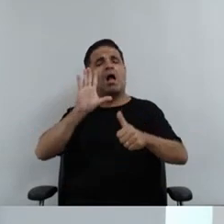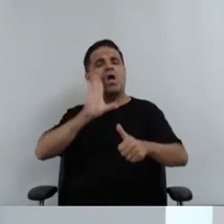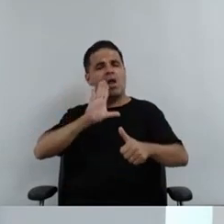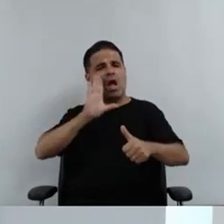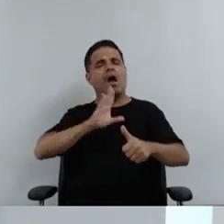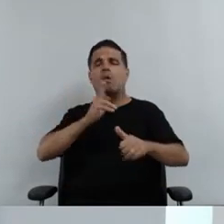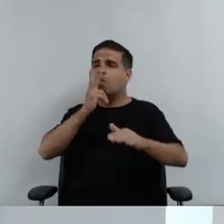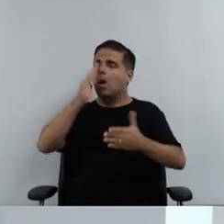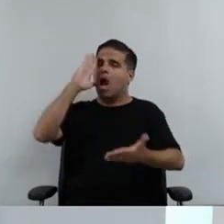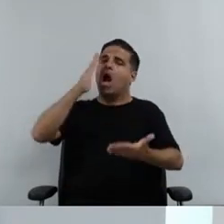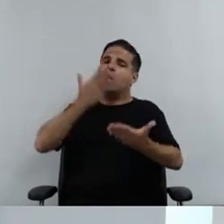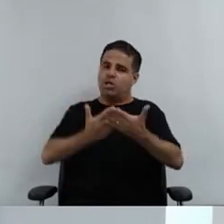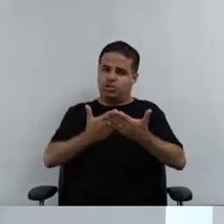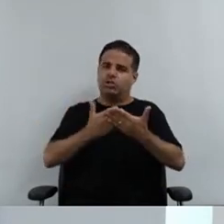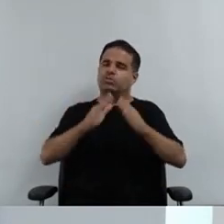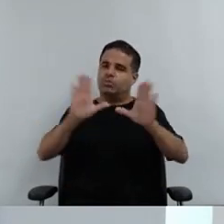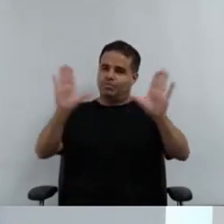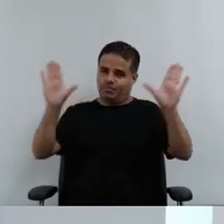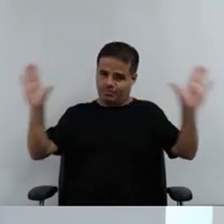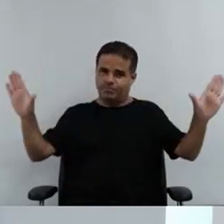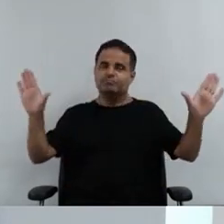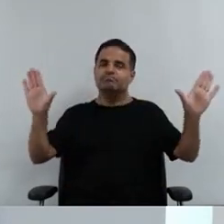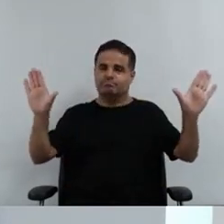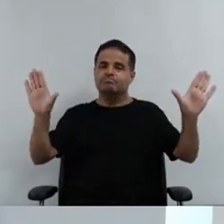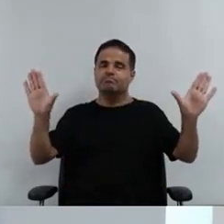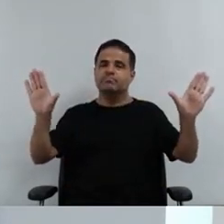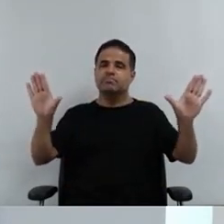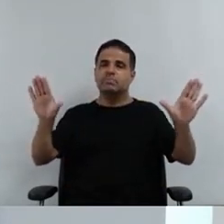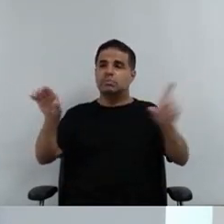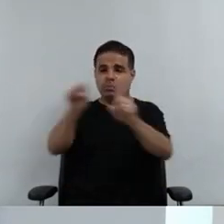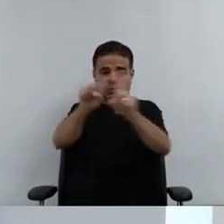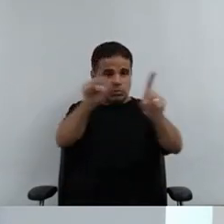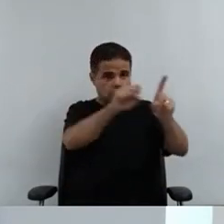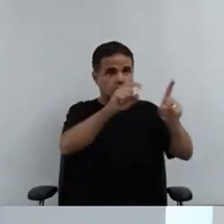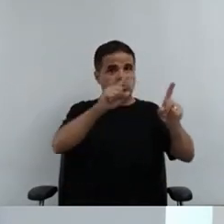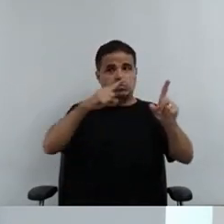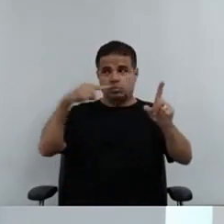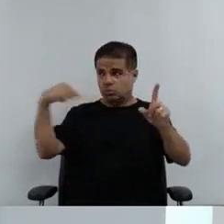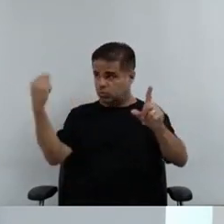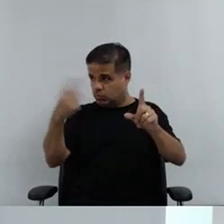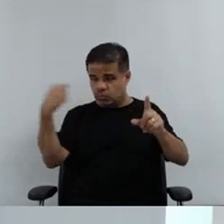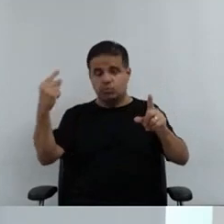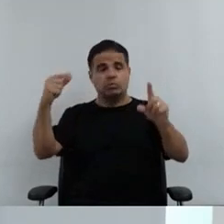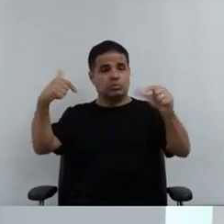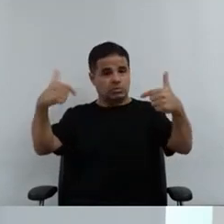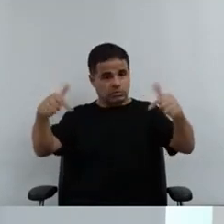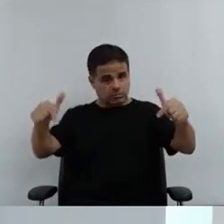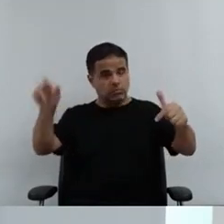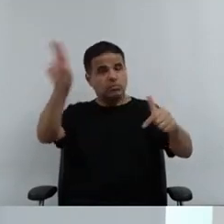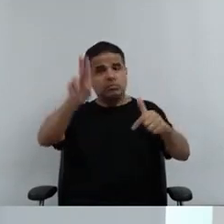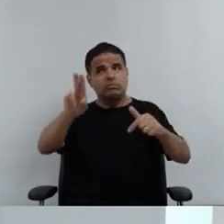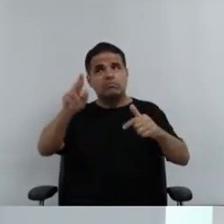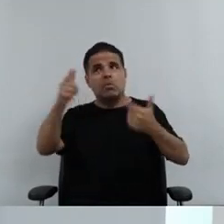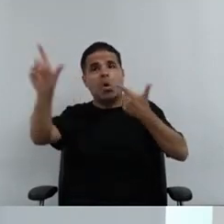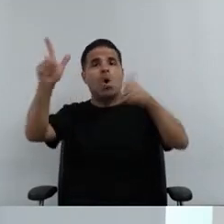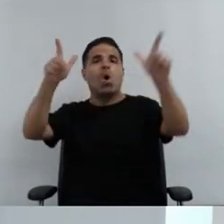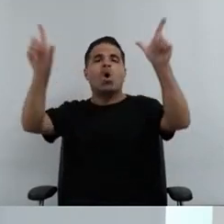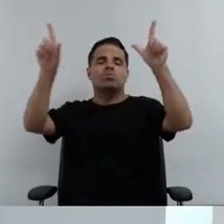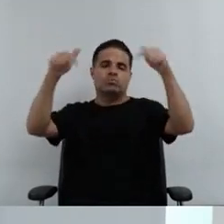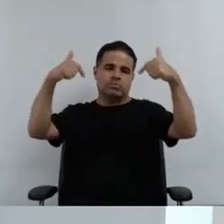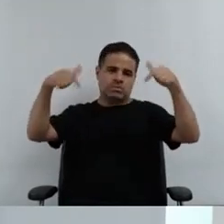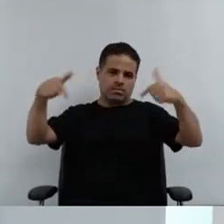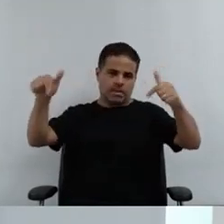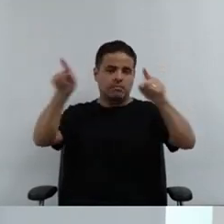que, eu acredito que os servidores também têm que ser usados em outros momentos também.